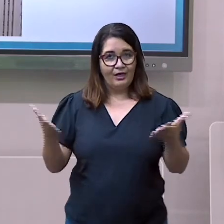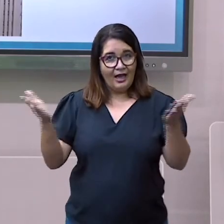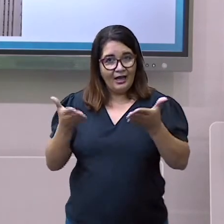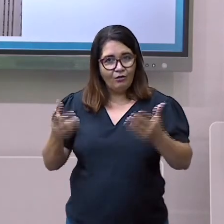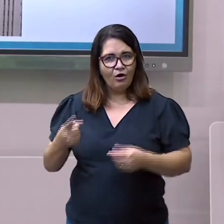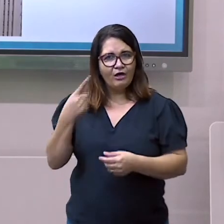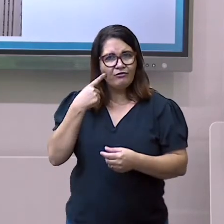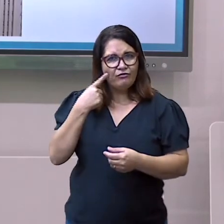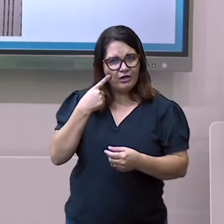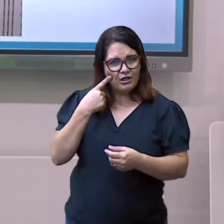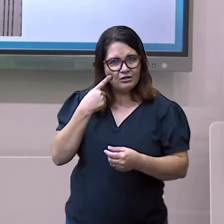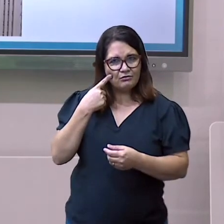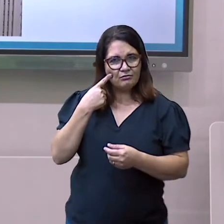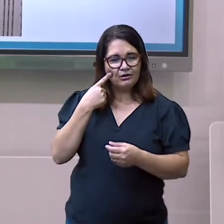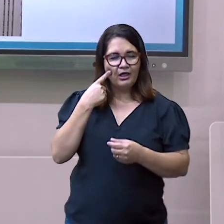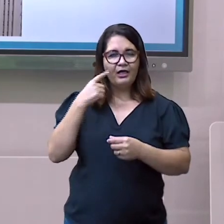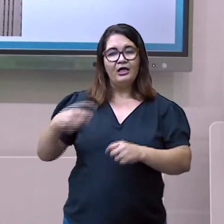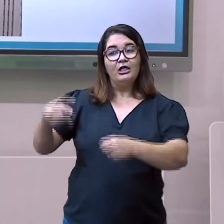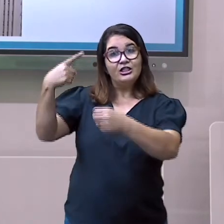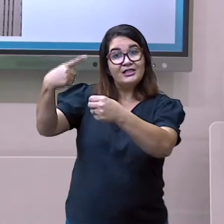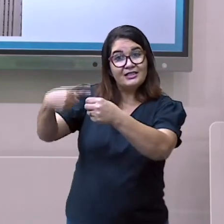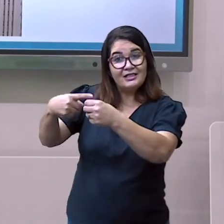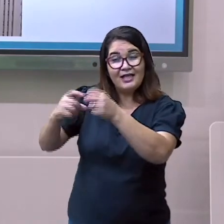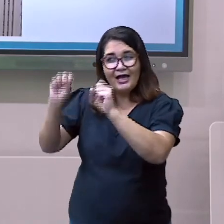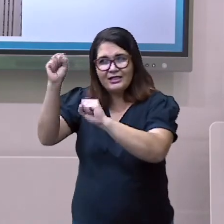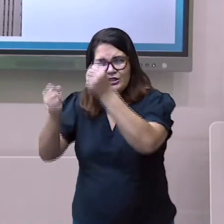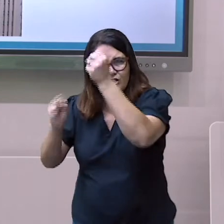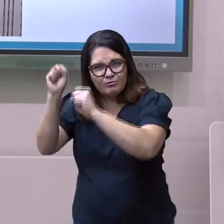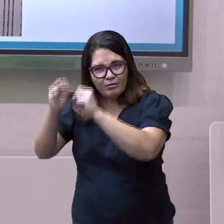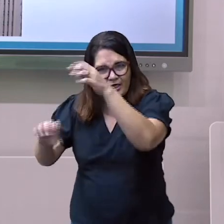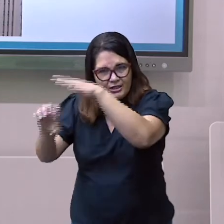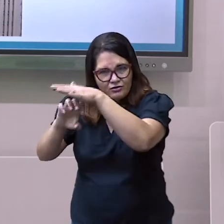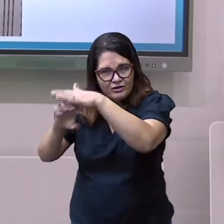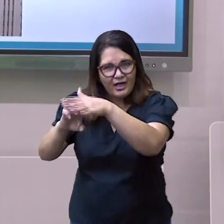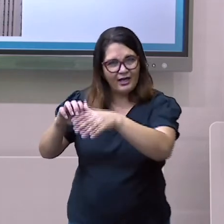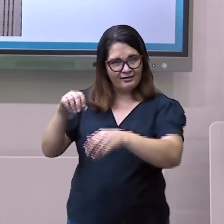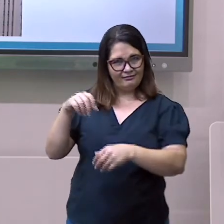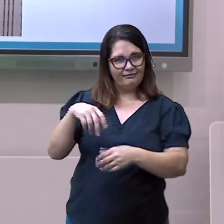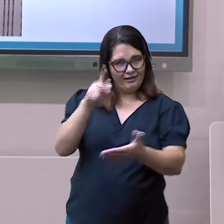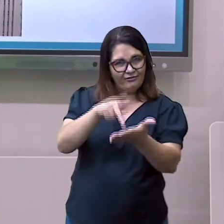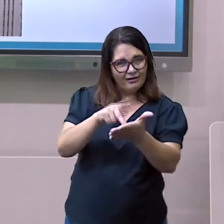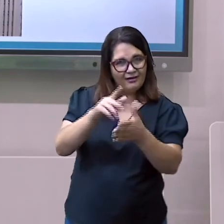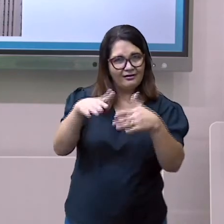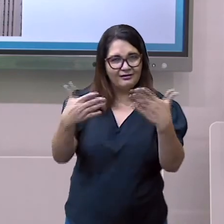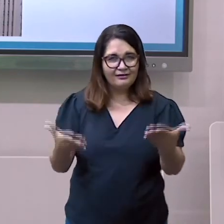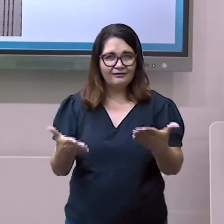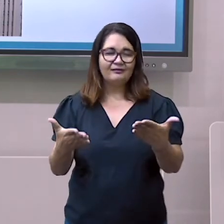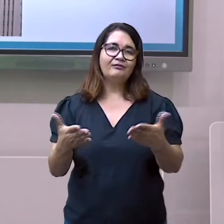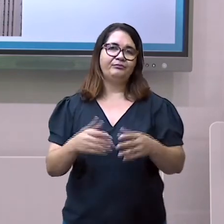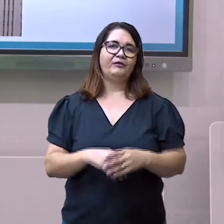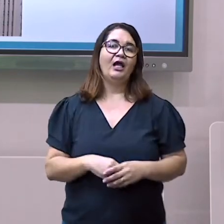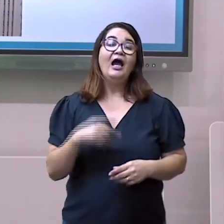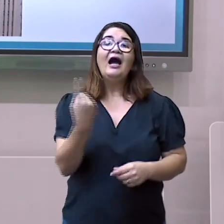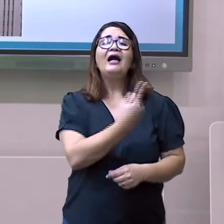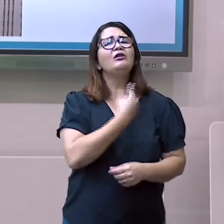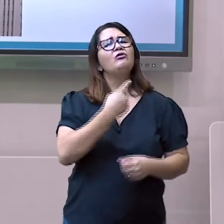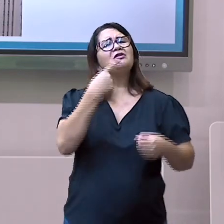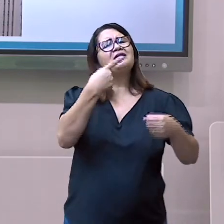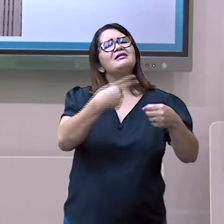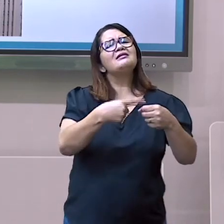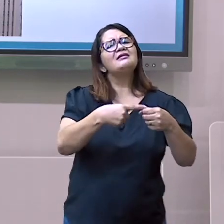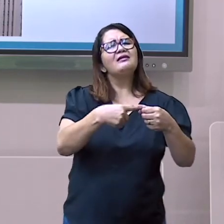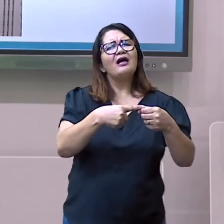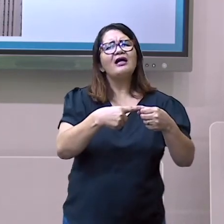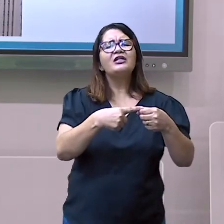industriais e de cidades de comércio, não é mesmo? Mas a nossa cidade é